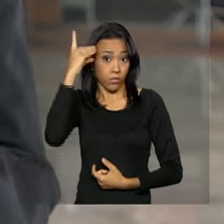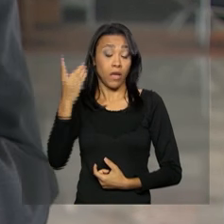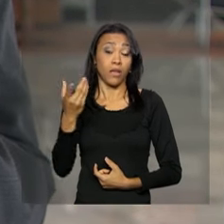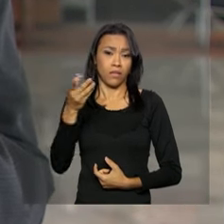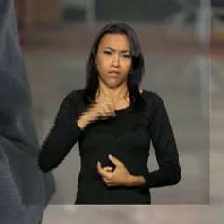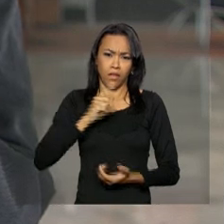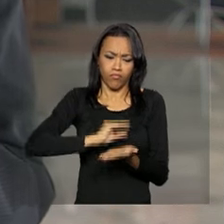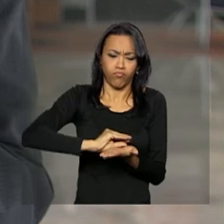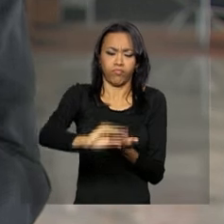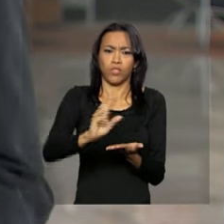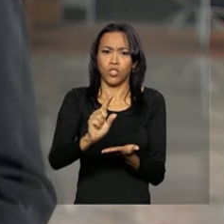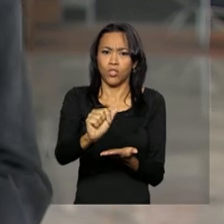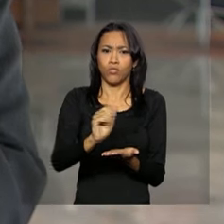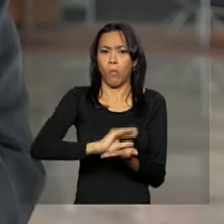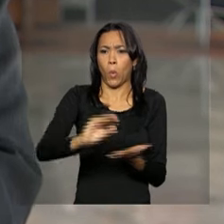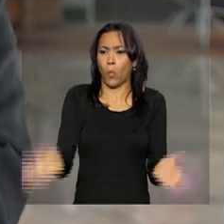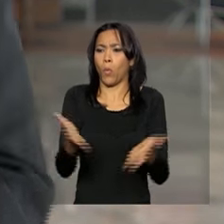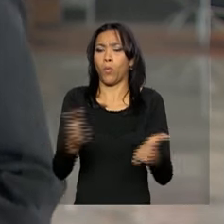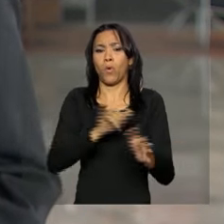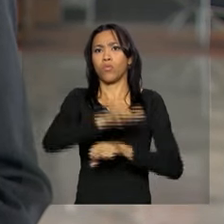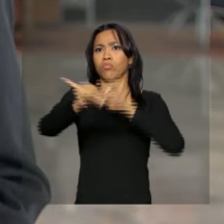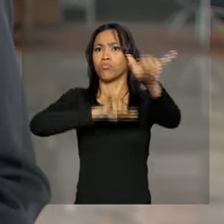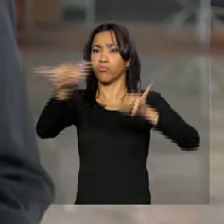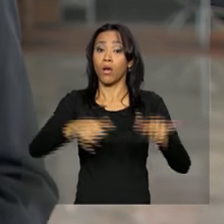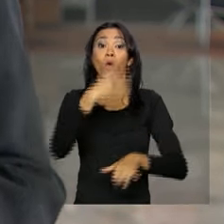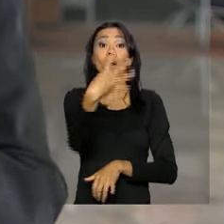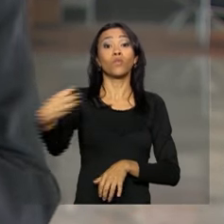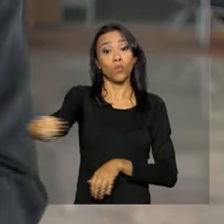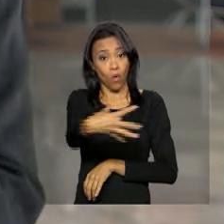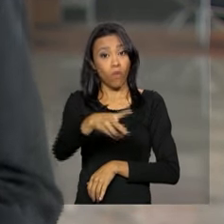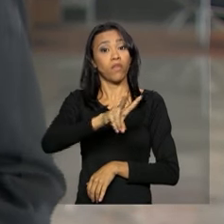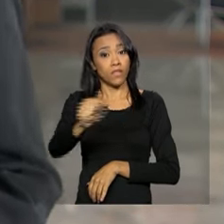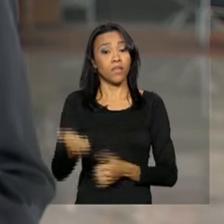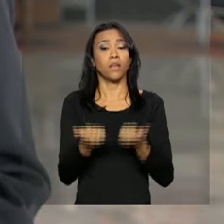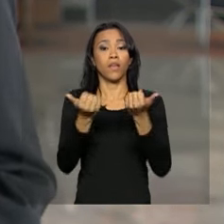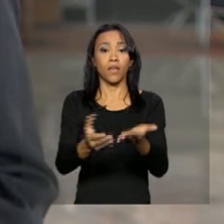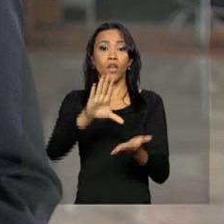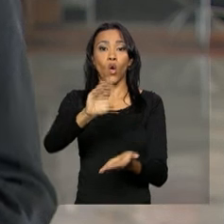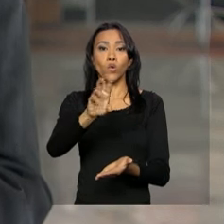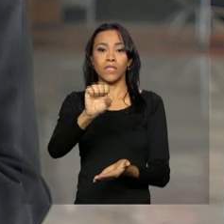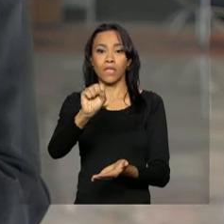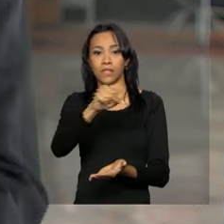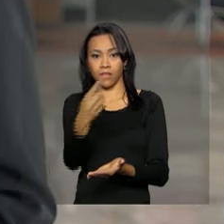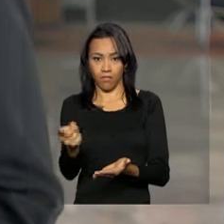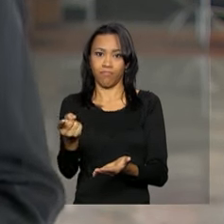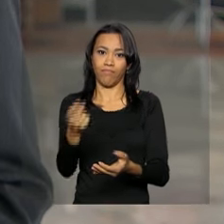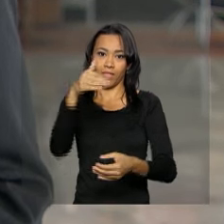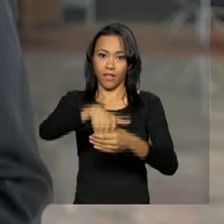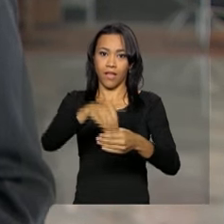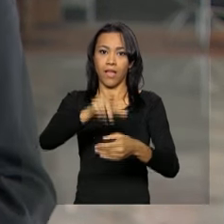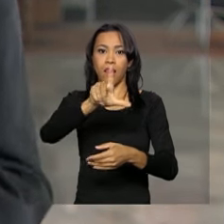área da aviação civil e também destacou que quatro novos aeroportos vão ser concedidos à iniciativa privada. Ela